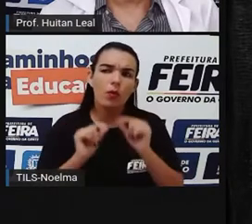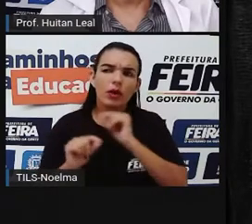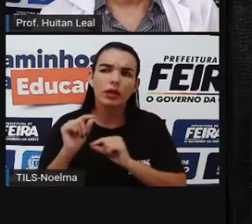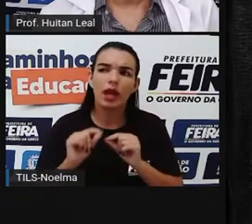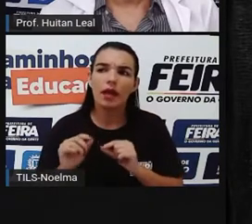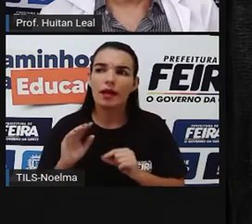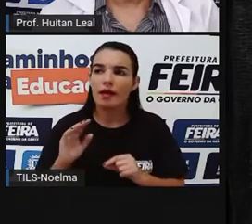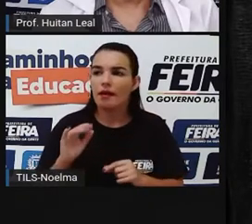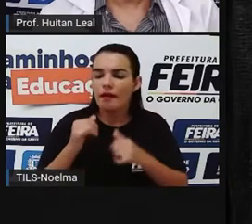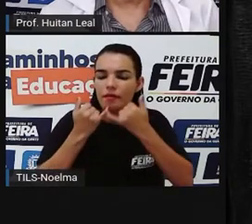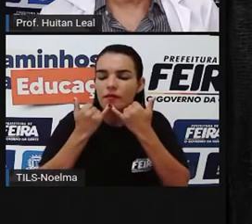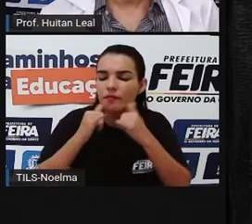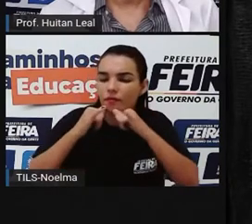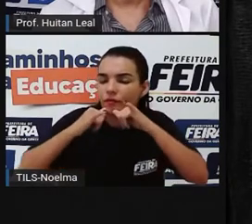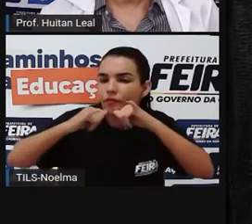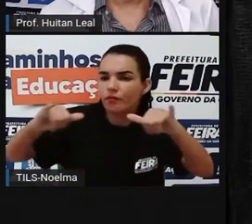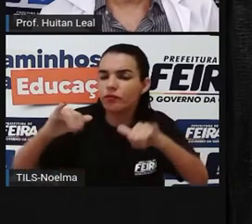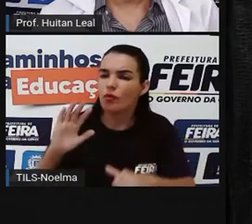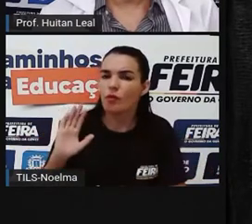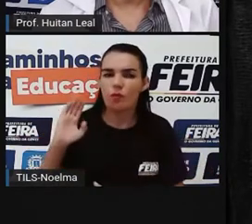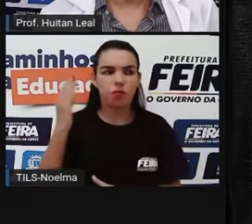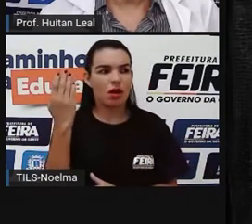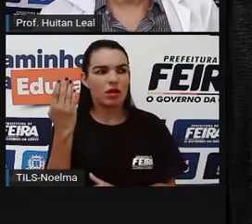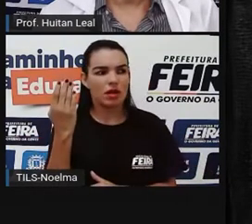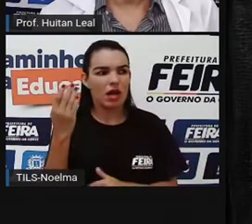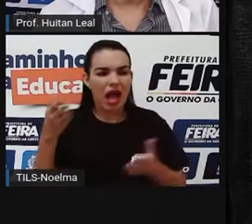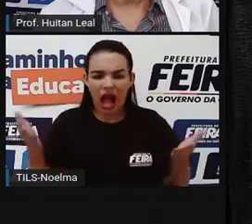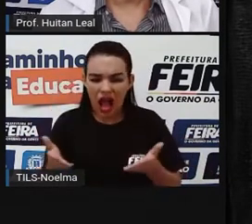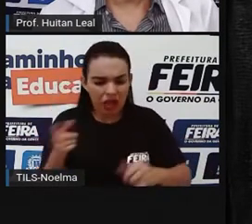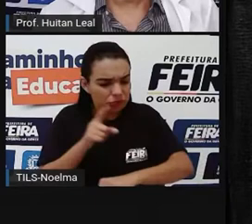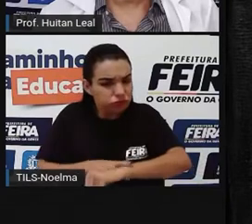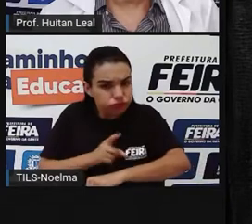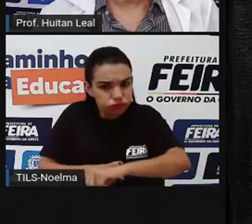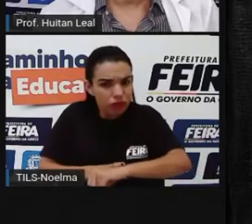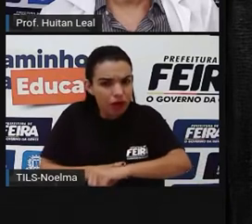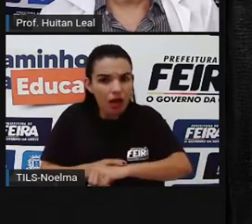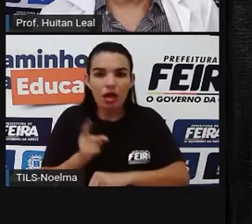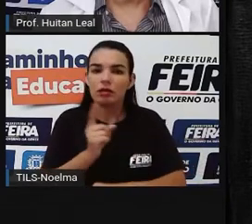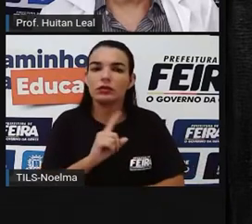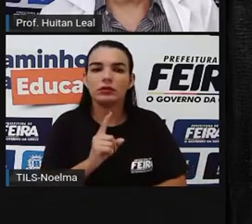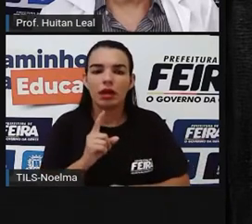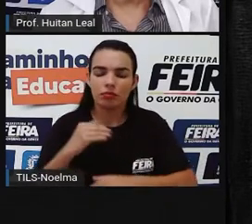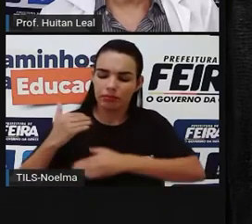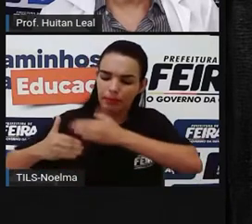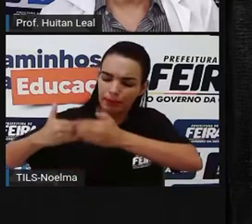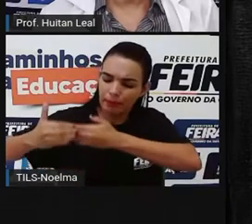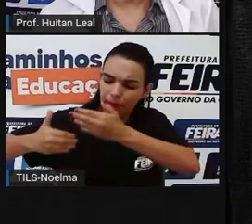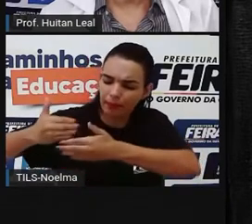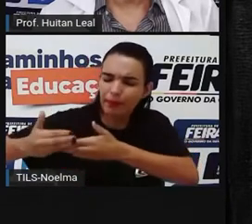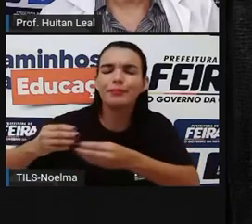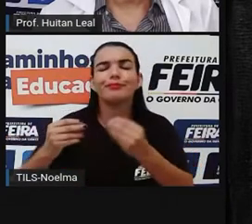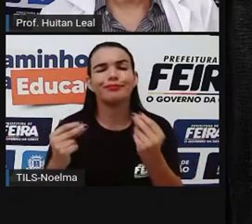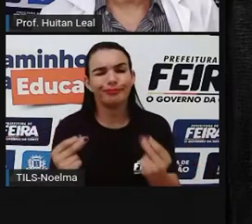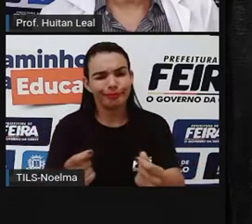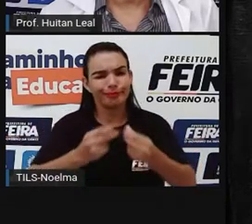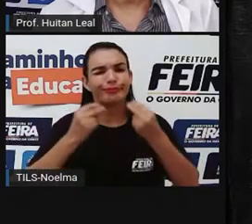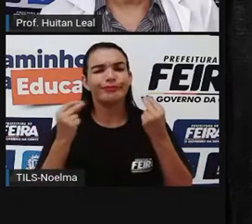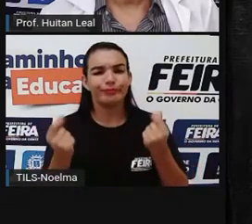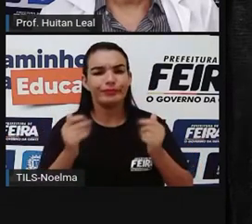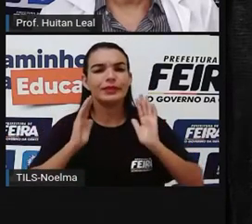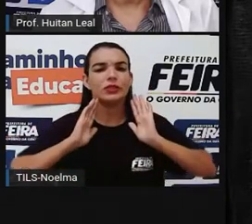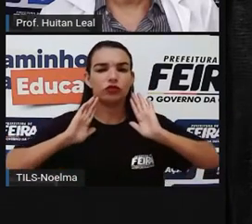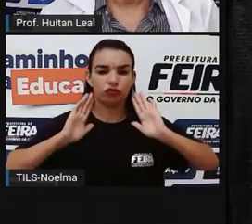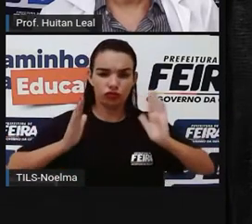notícias, elas não são coisas atuais. Há muito tempo se espalha notícias falsas sobre pessoas.